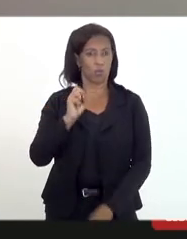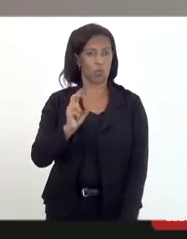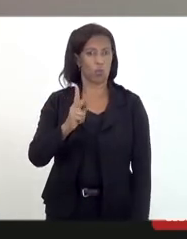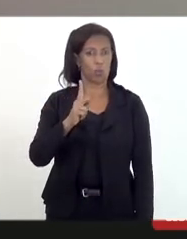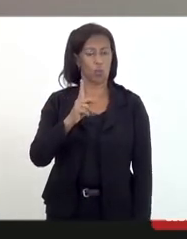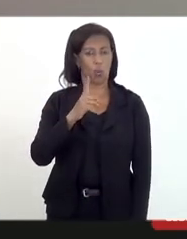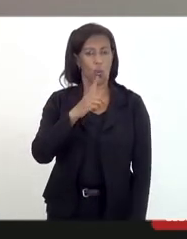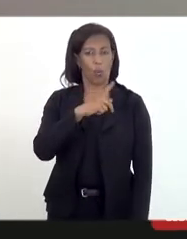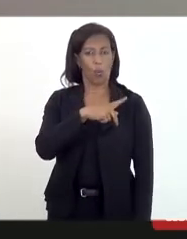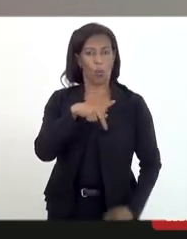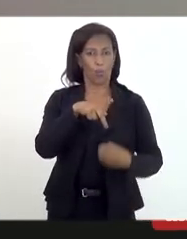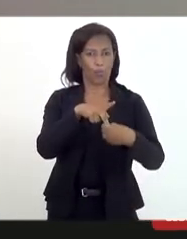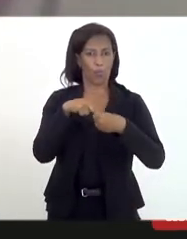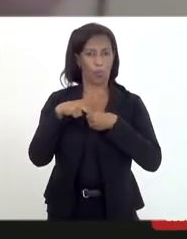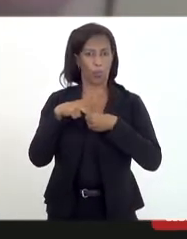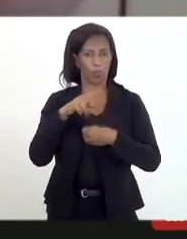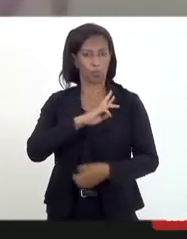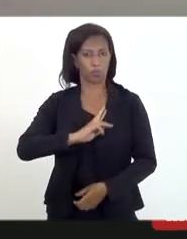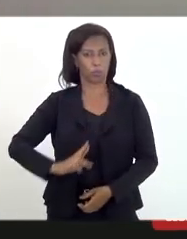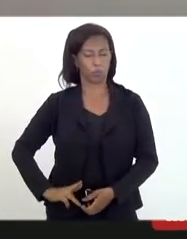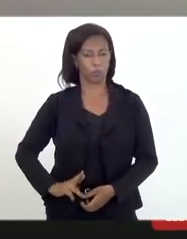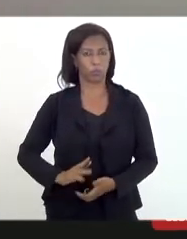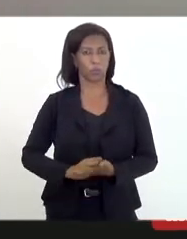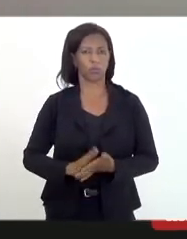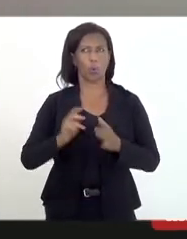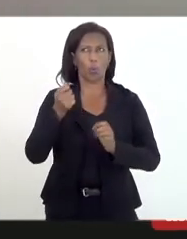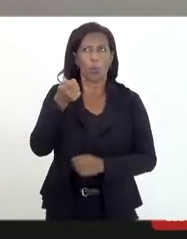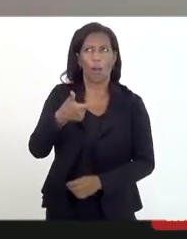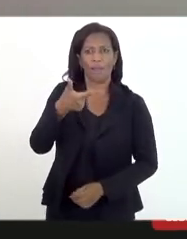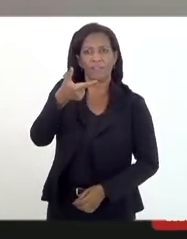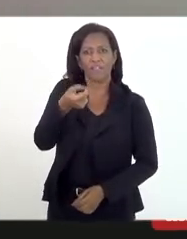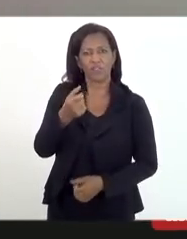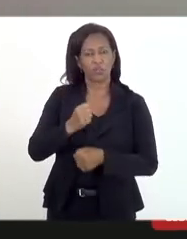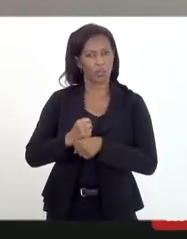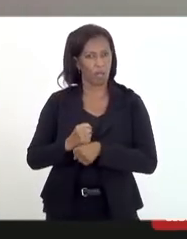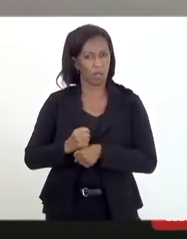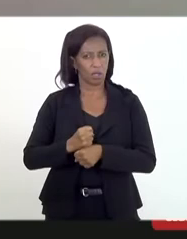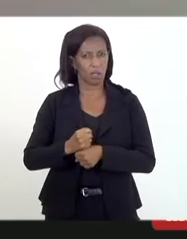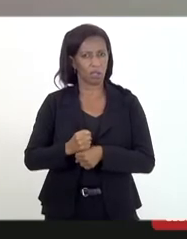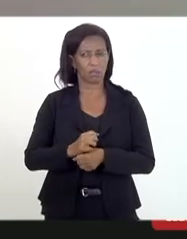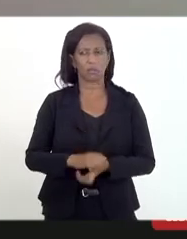quase 20 anos, vai completar 20 anos no que vem.